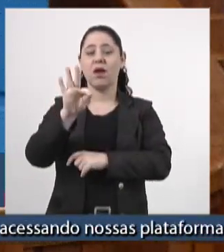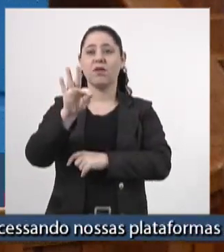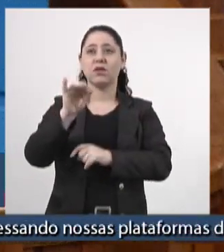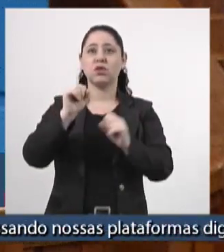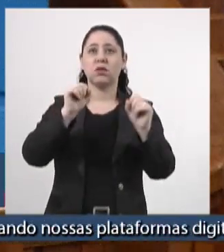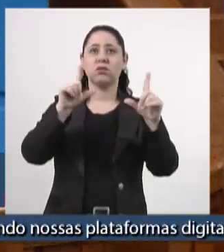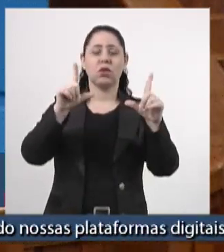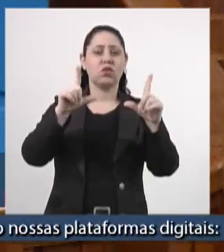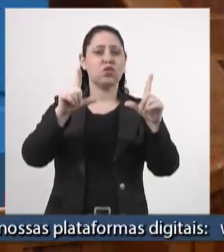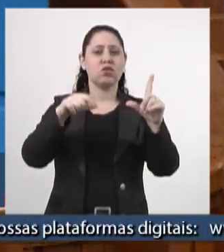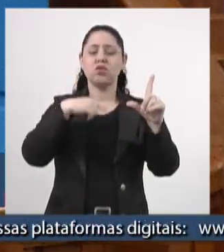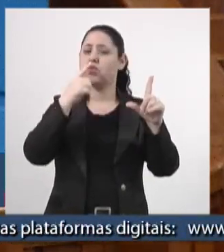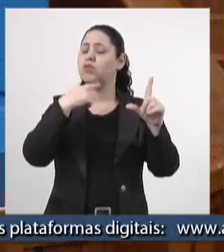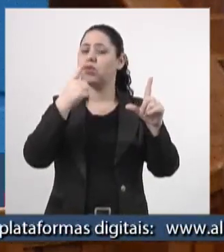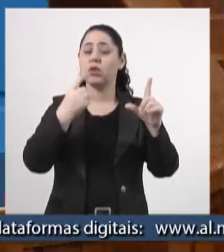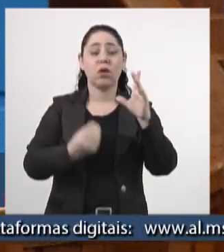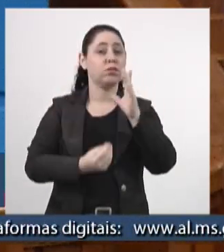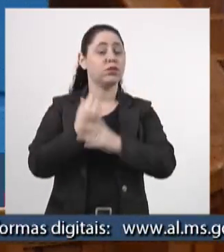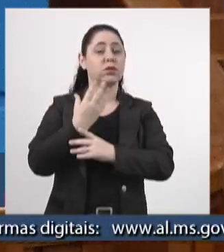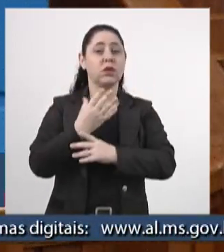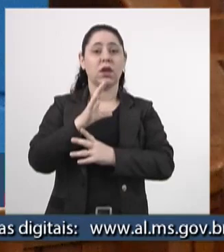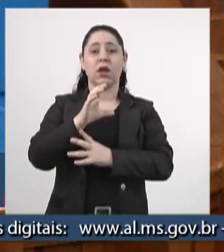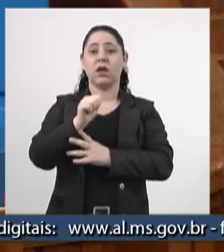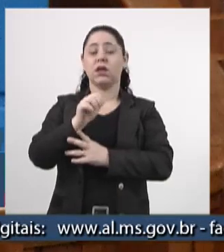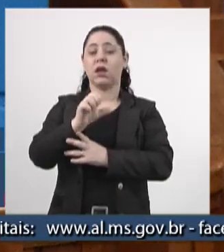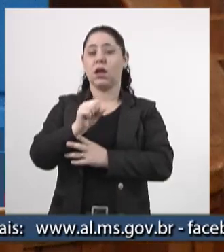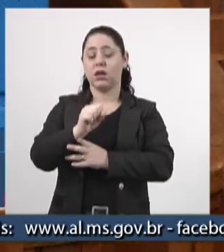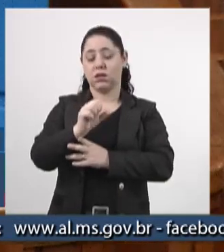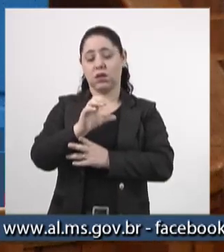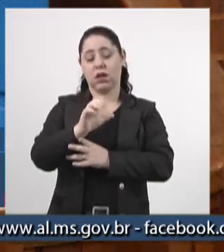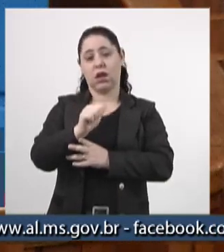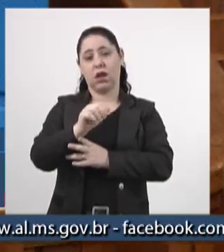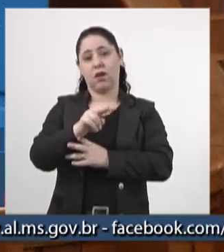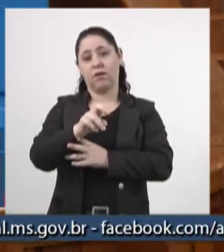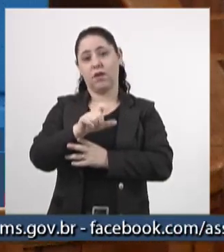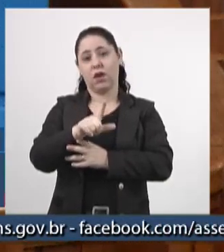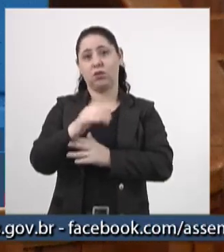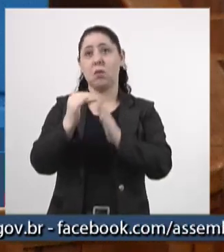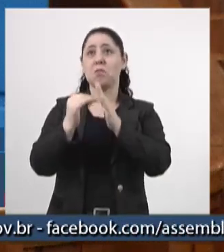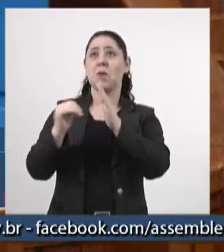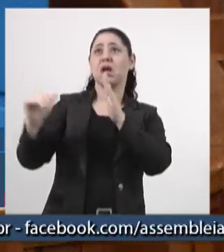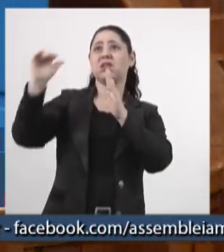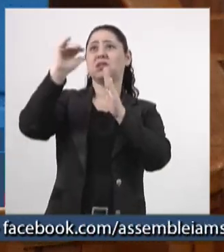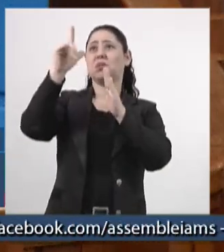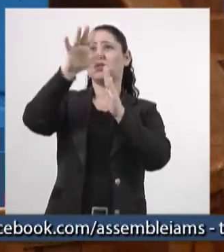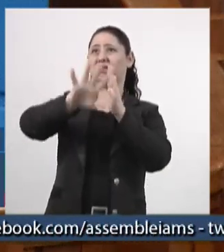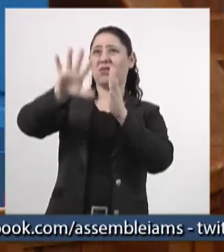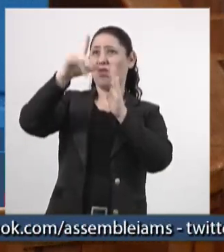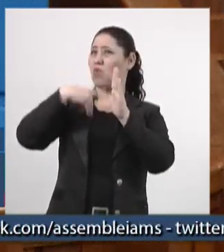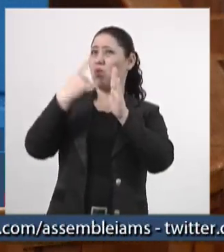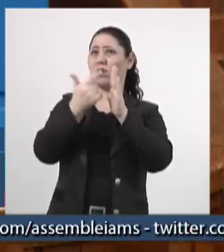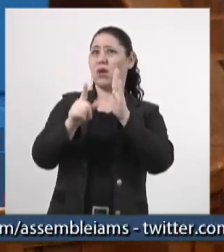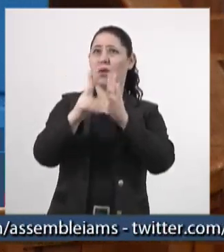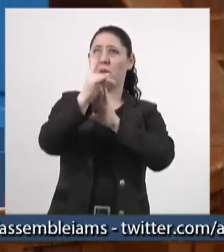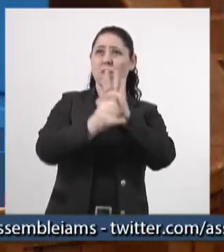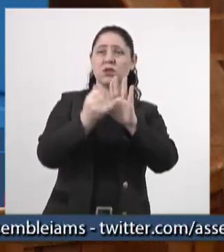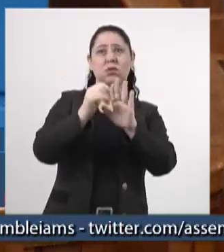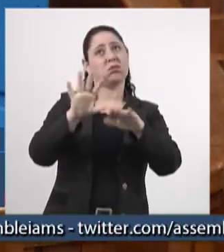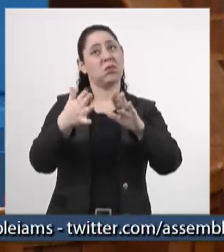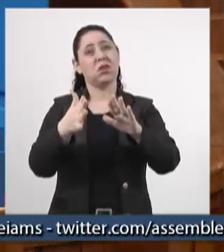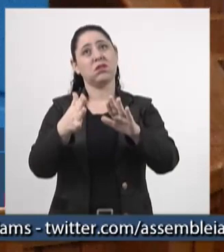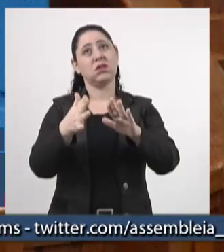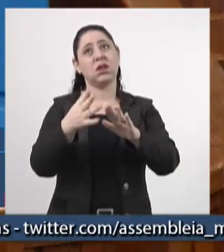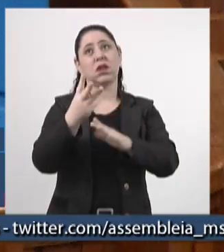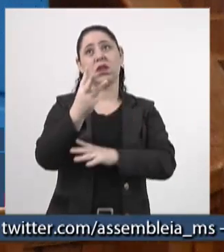Isso aqui não existe. De cascavel para cima, não existe. Então, esse projeto aqui custa para funcionar